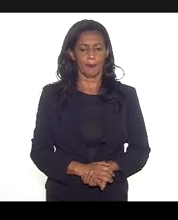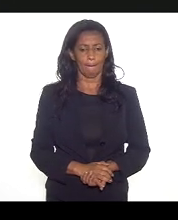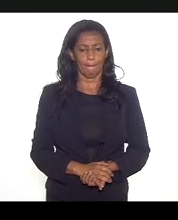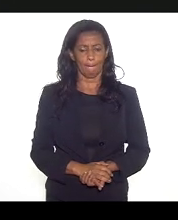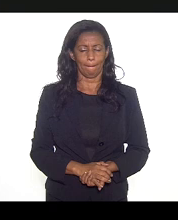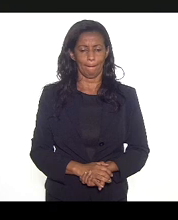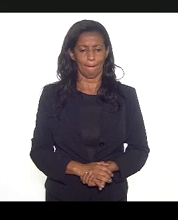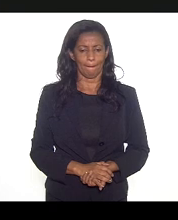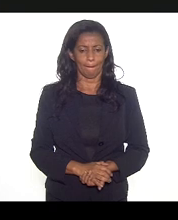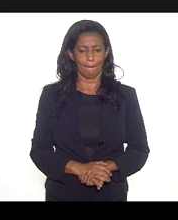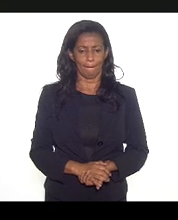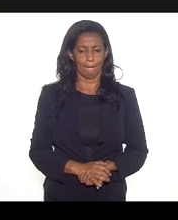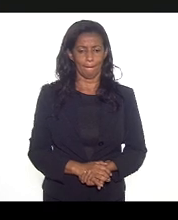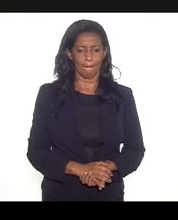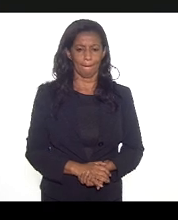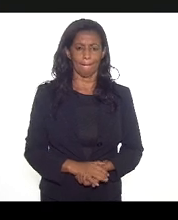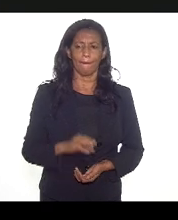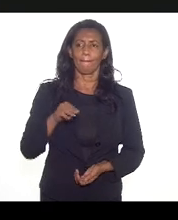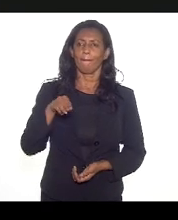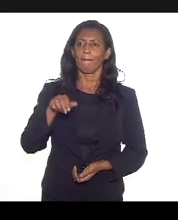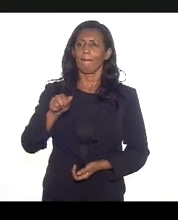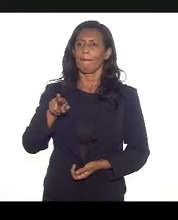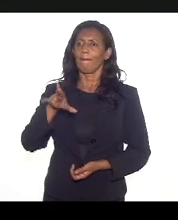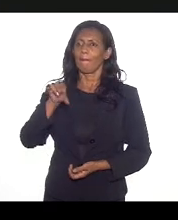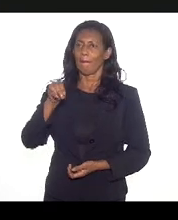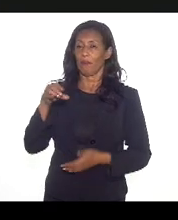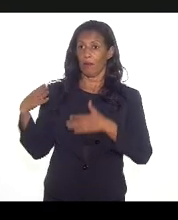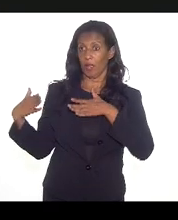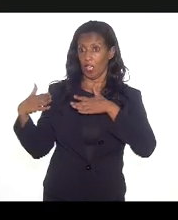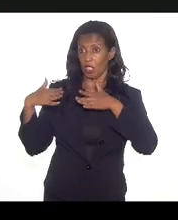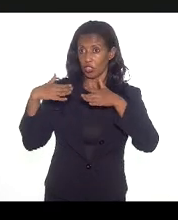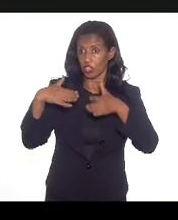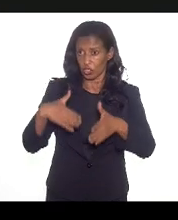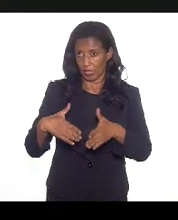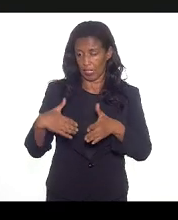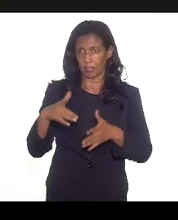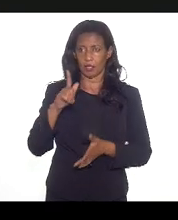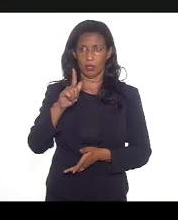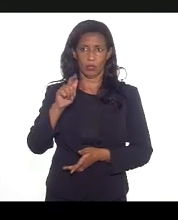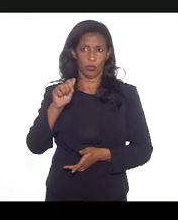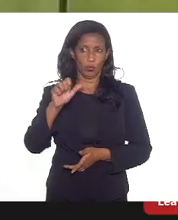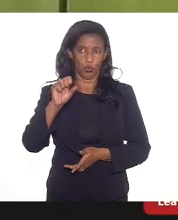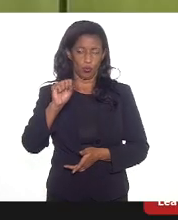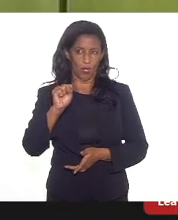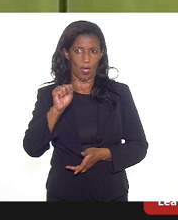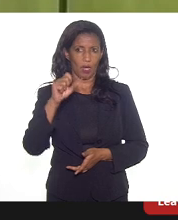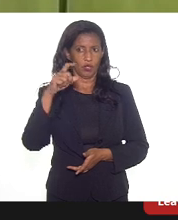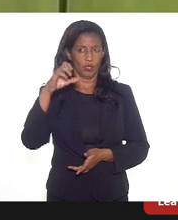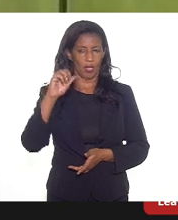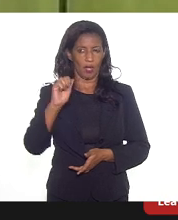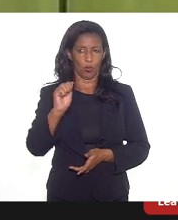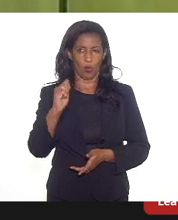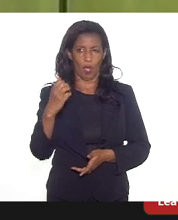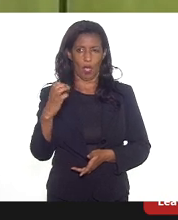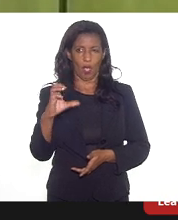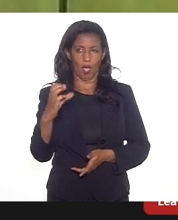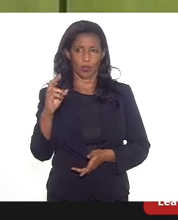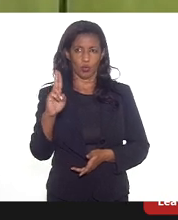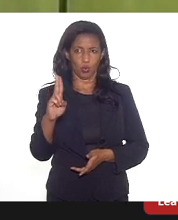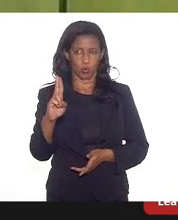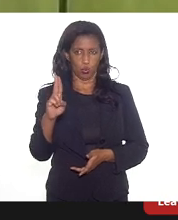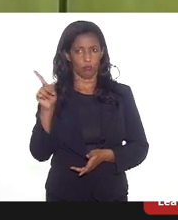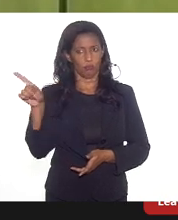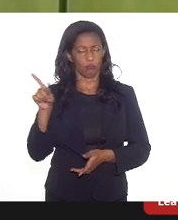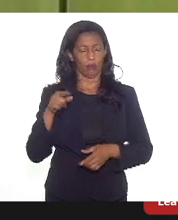Mauro, a chegada de gás em Porto do Açú, está sendo discutida como investimento